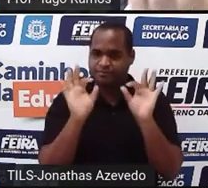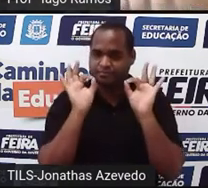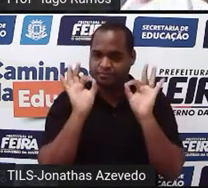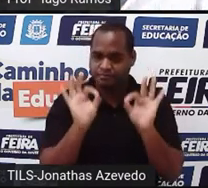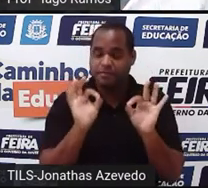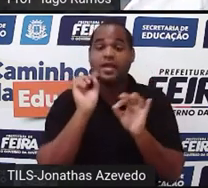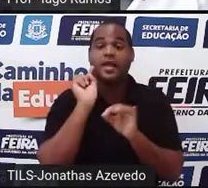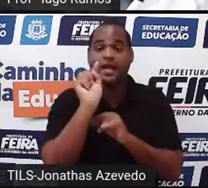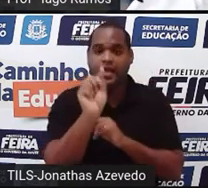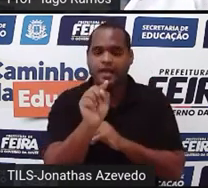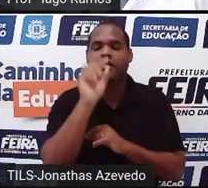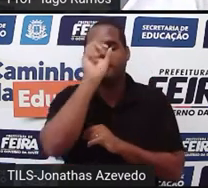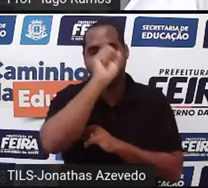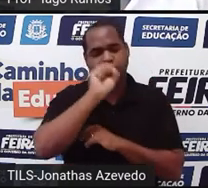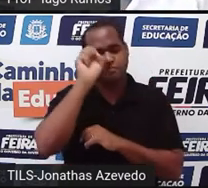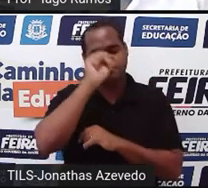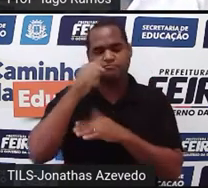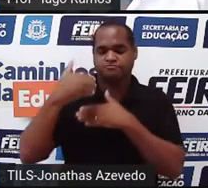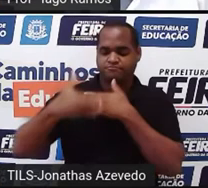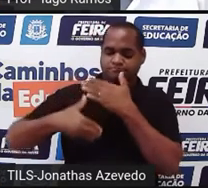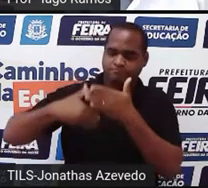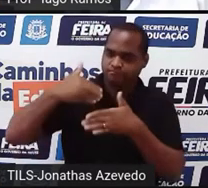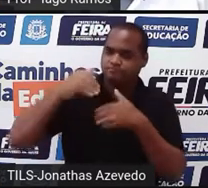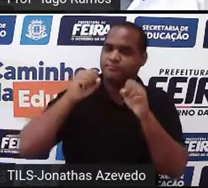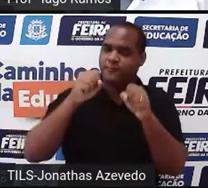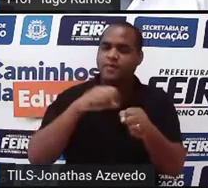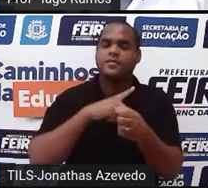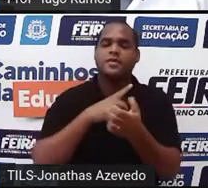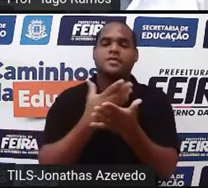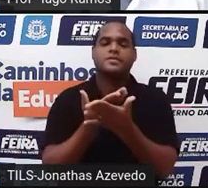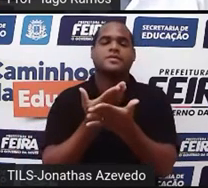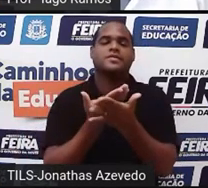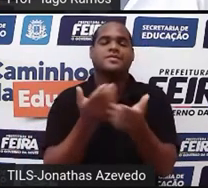isso aí que a gente vem estudando. Tá bom?